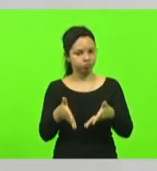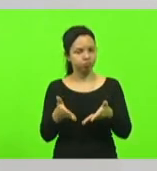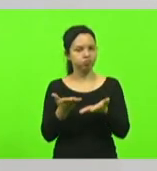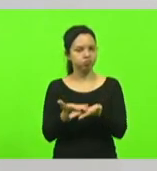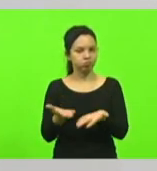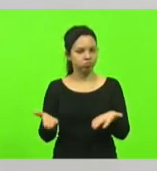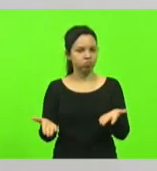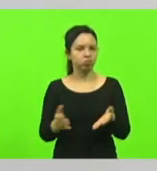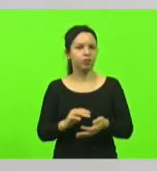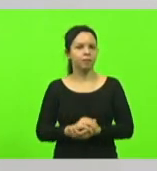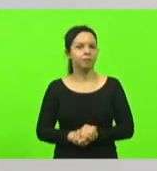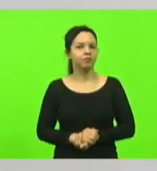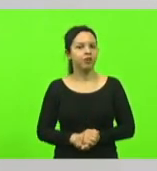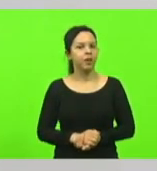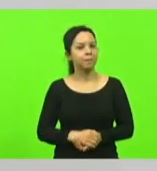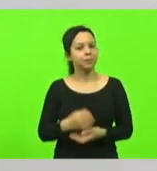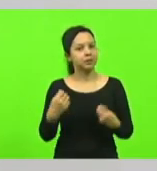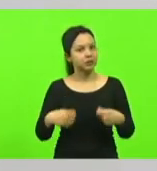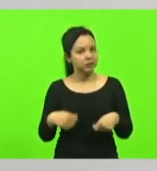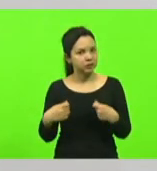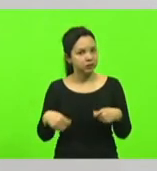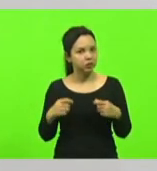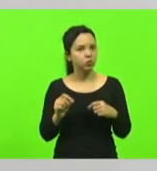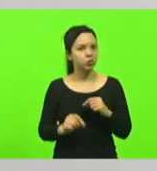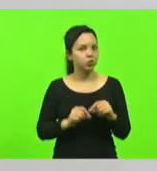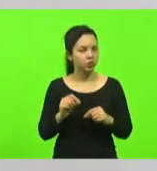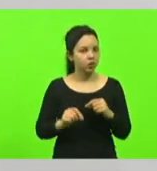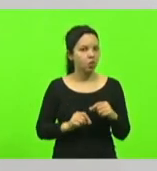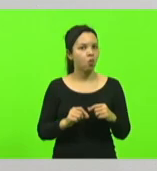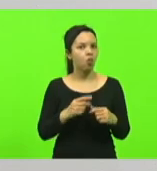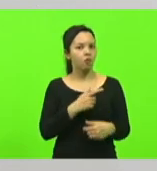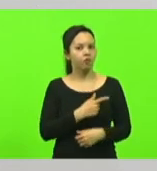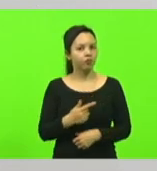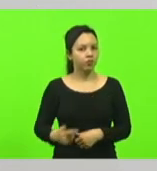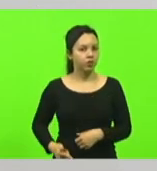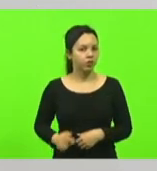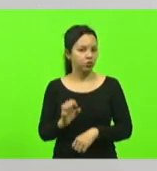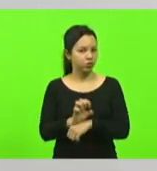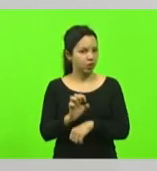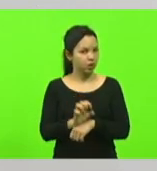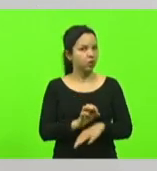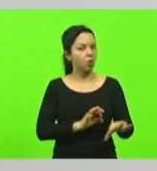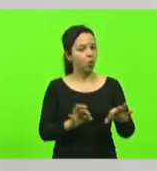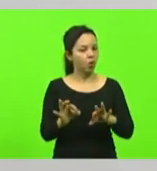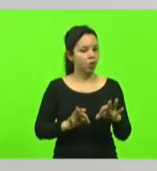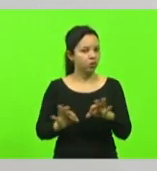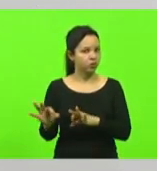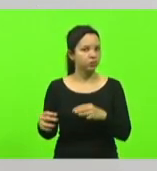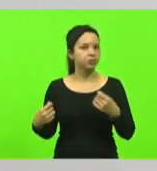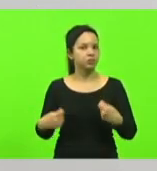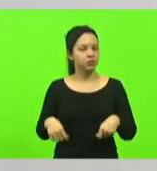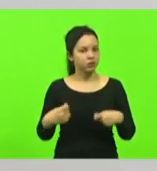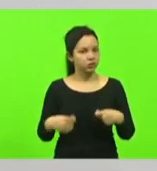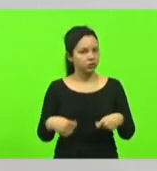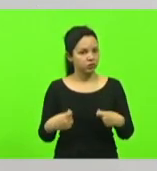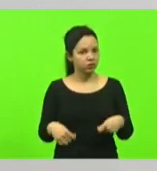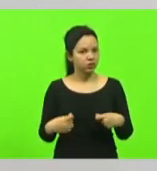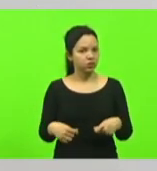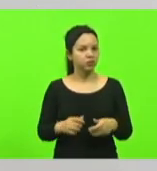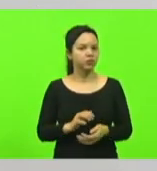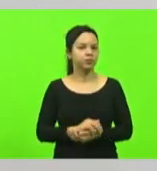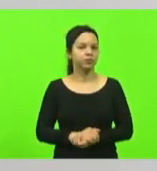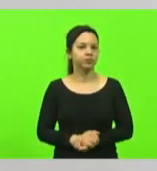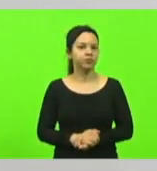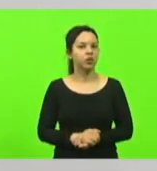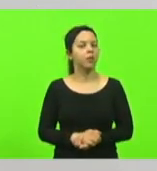necessário é que o governo do Estado se organize em relação a isso. É preciso ter o mínimo possível